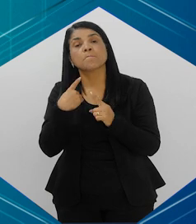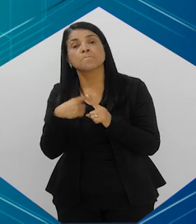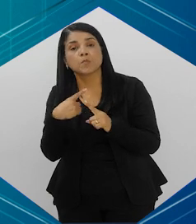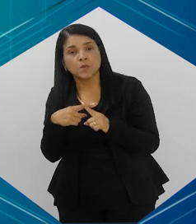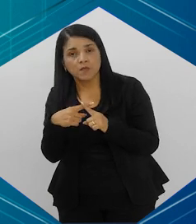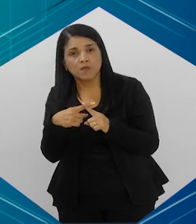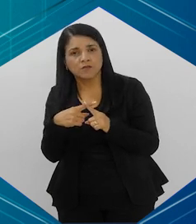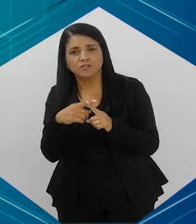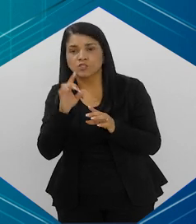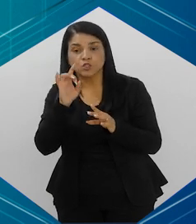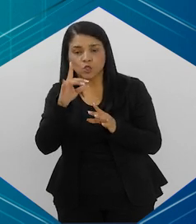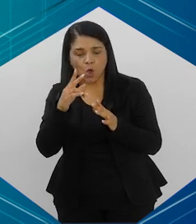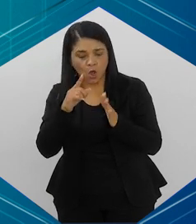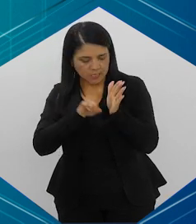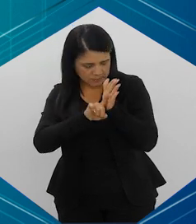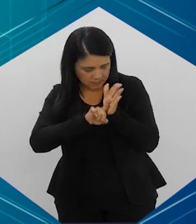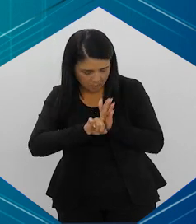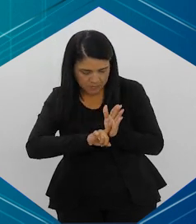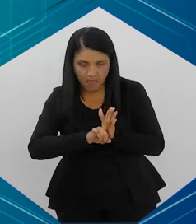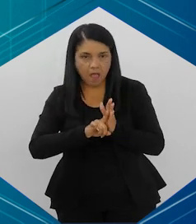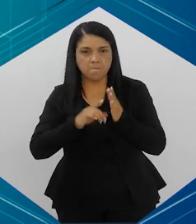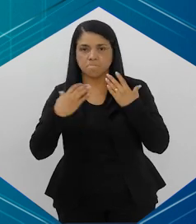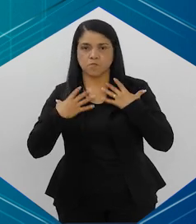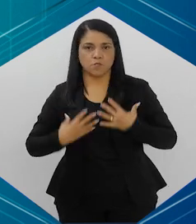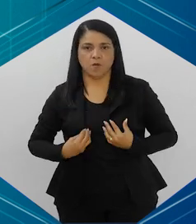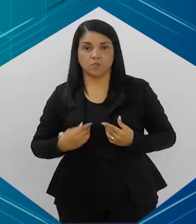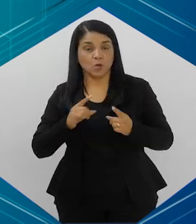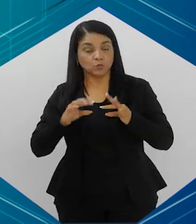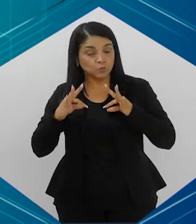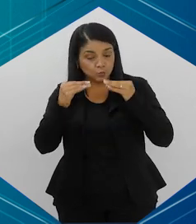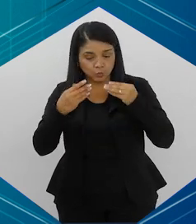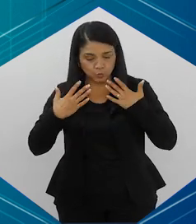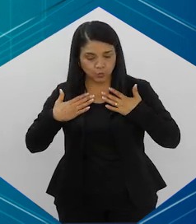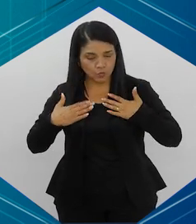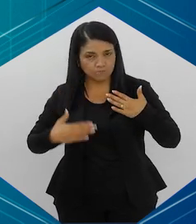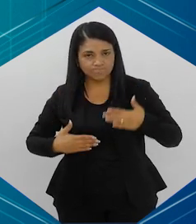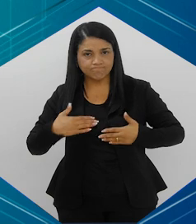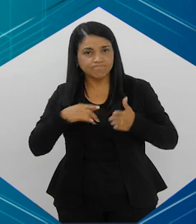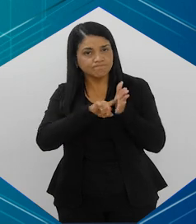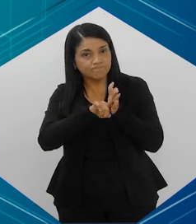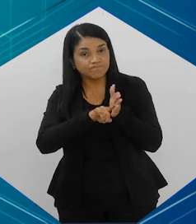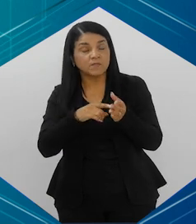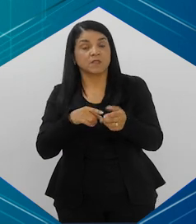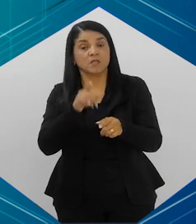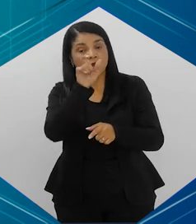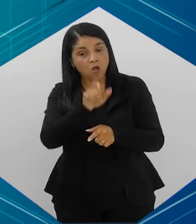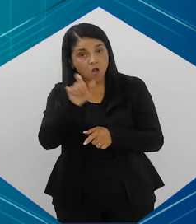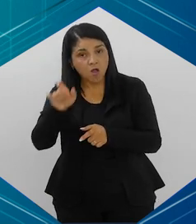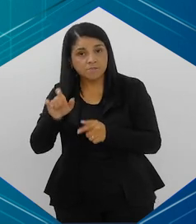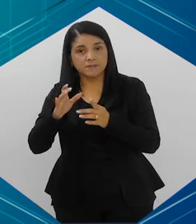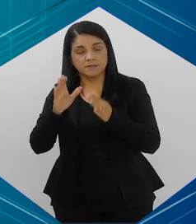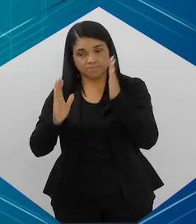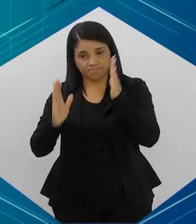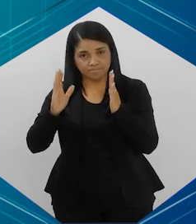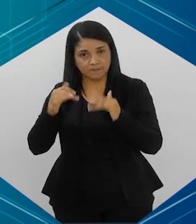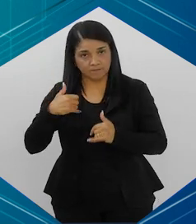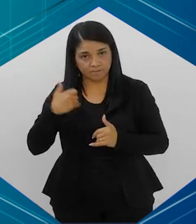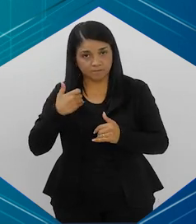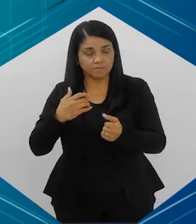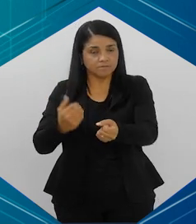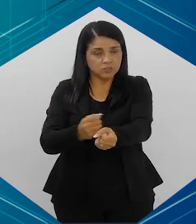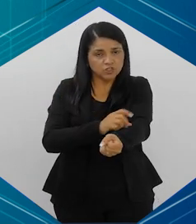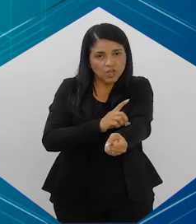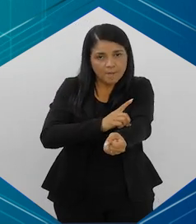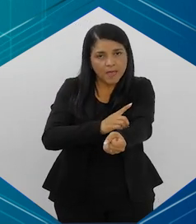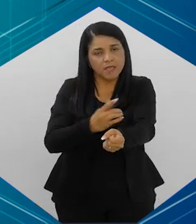Pra não só olhar o pulmão, mas olhar o todo. Os homens nessa faixa de idade ficam hipertensos, ficam diabéticos, estão